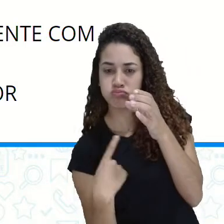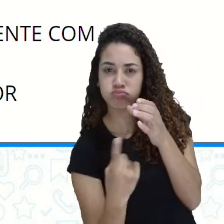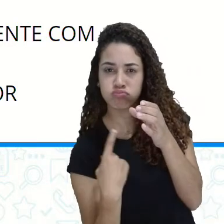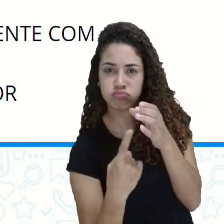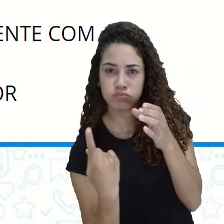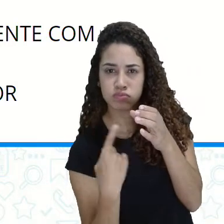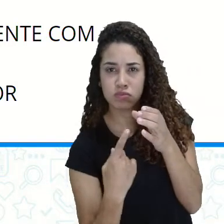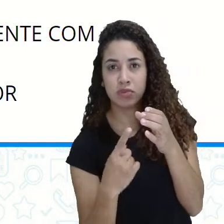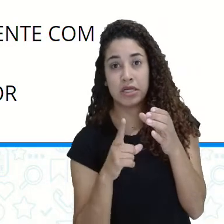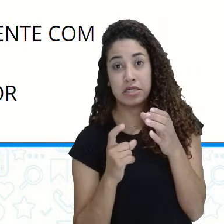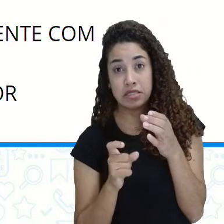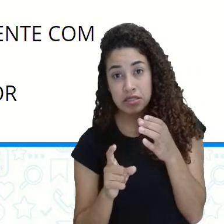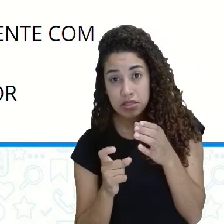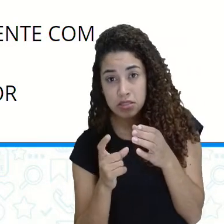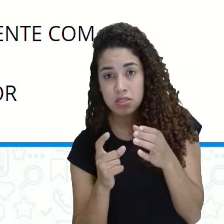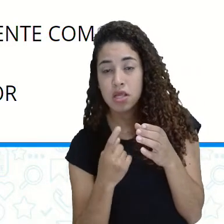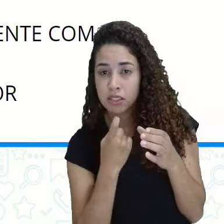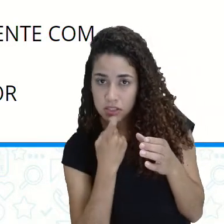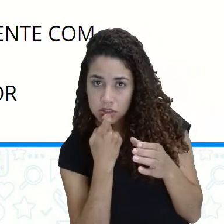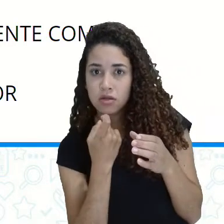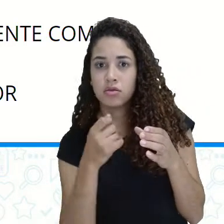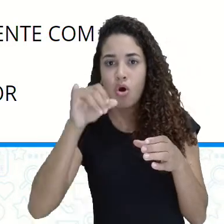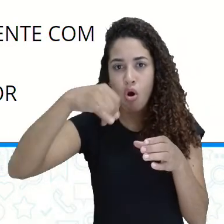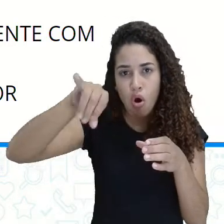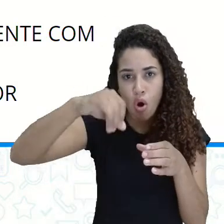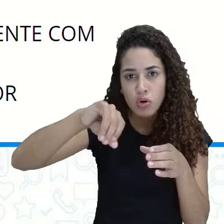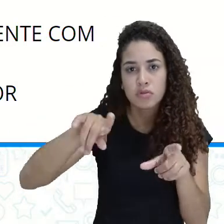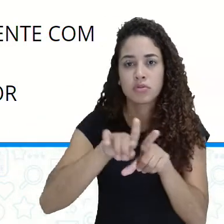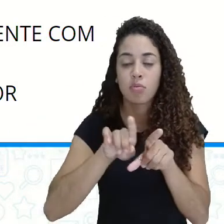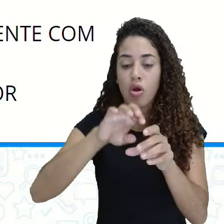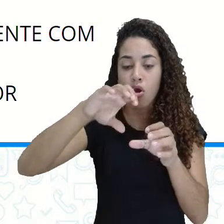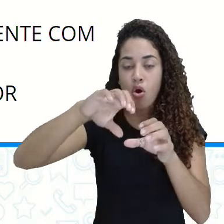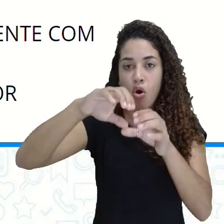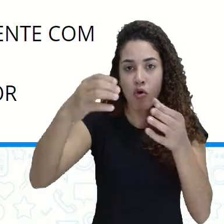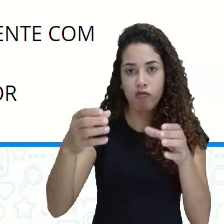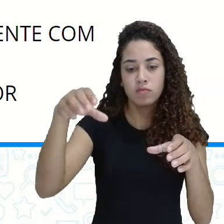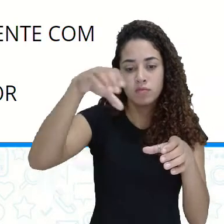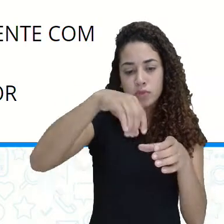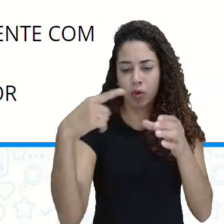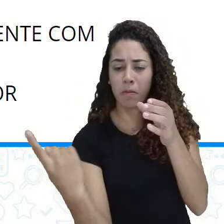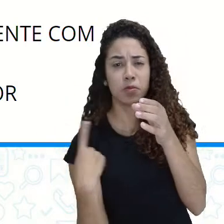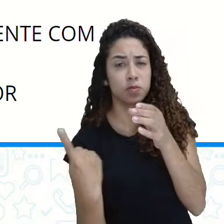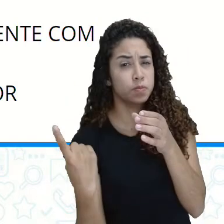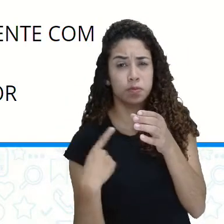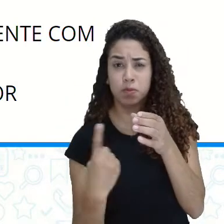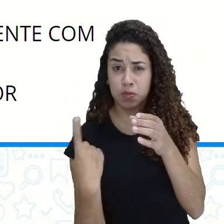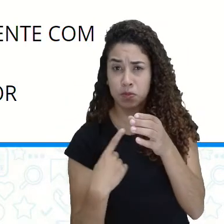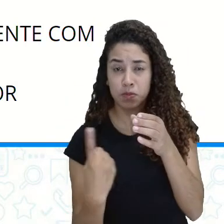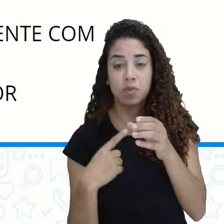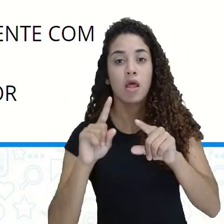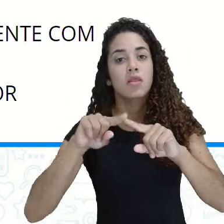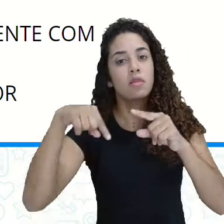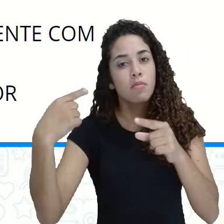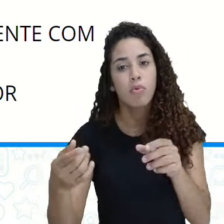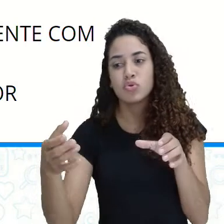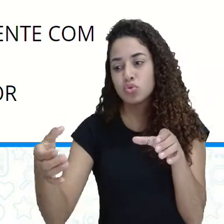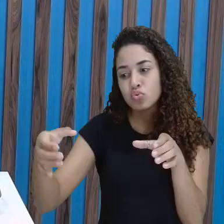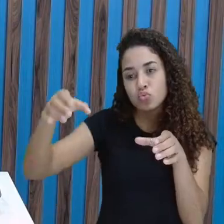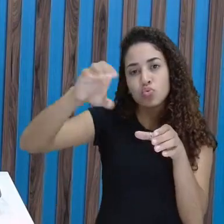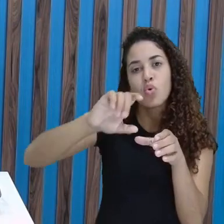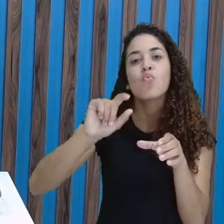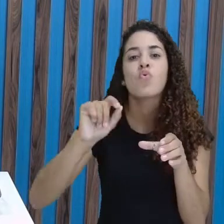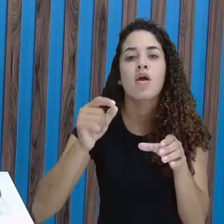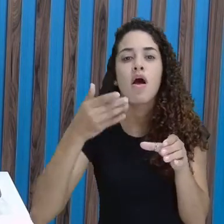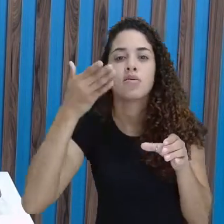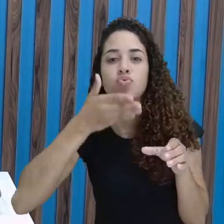a cenoura, os ovos e o óleo, certo? Bate bastante. Depois, acrescenta o açúcar